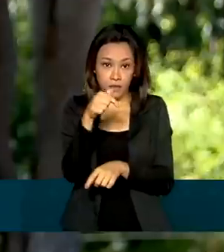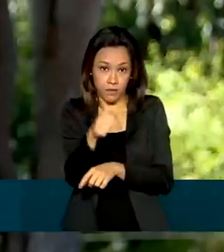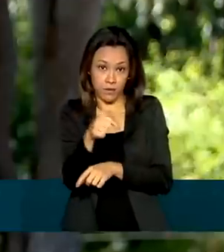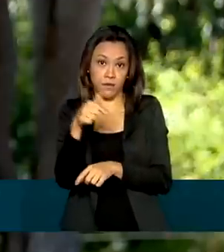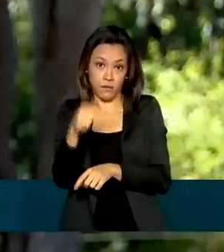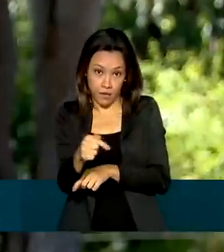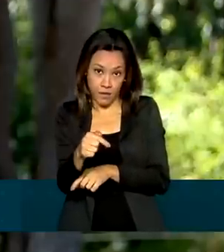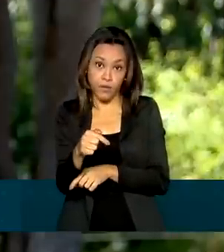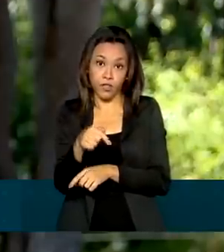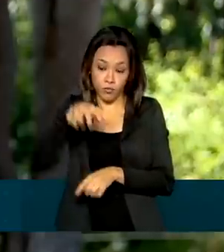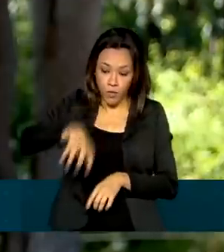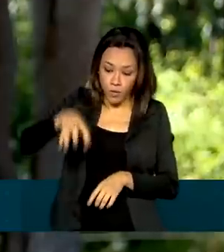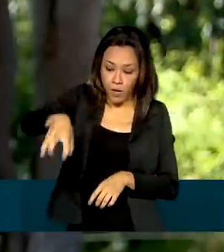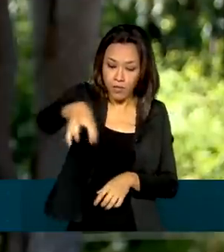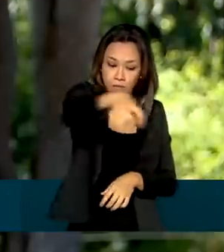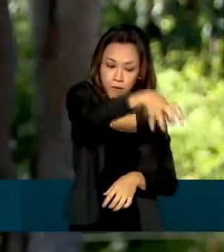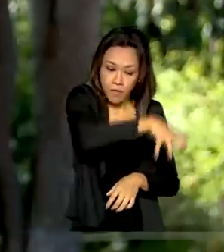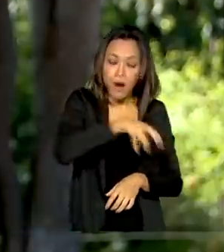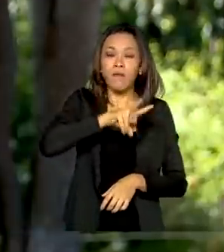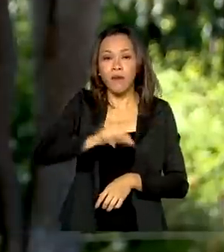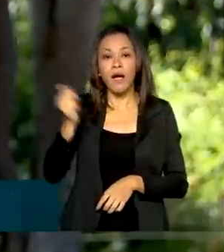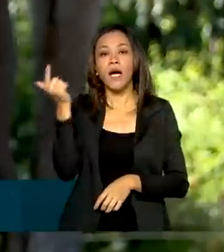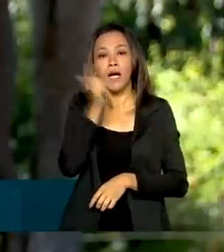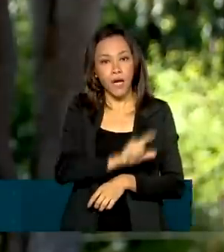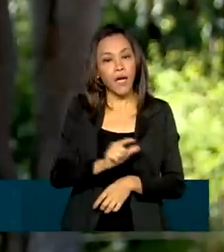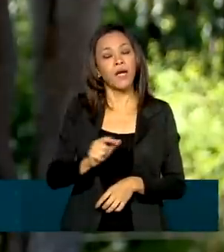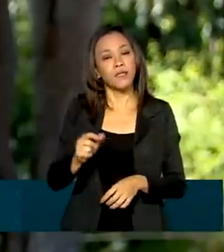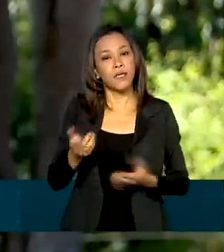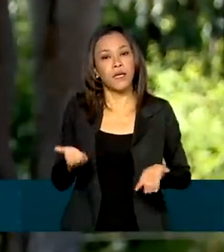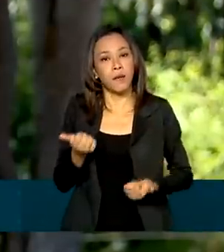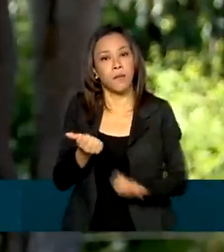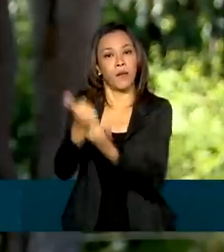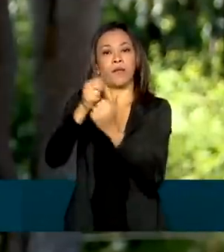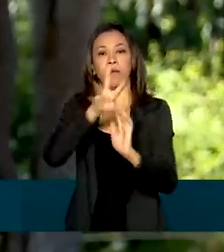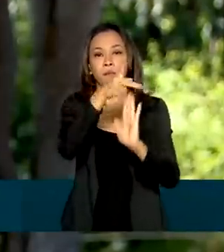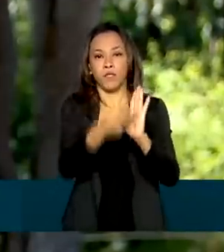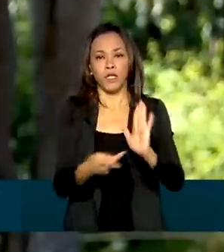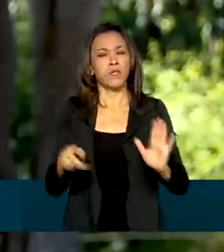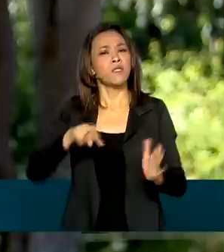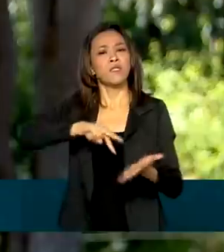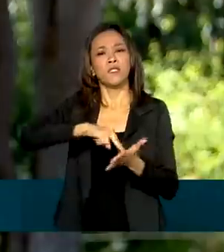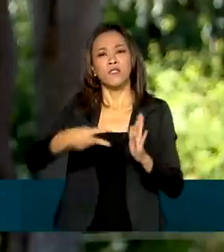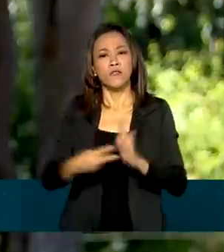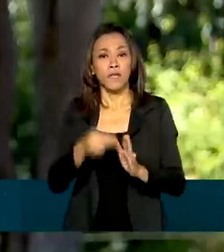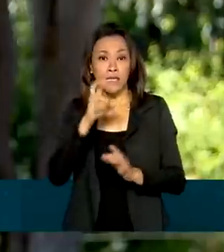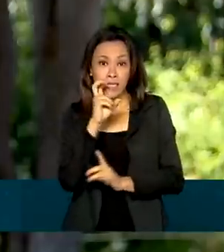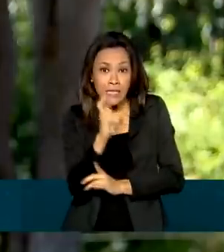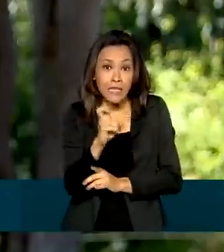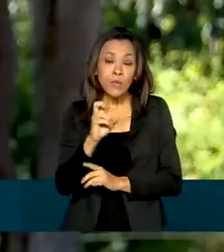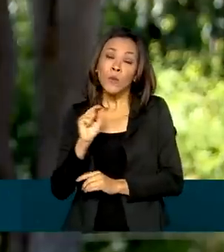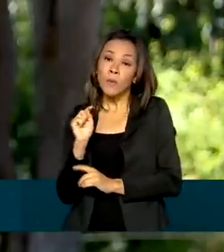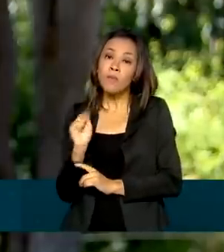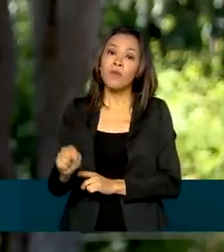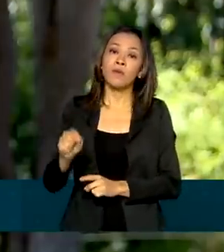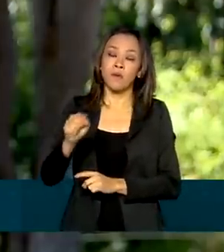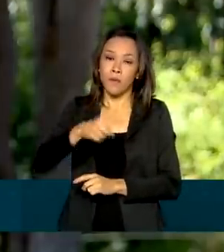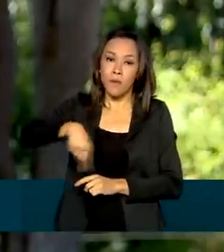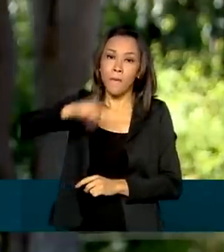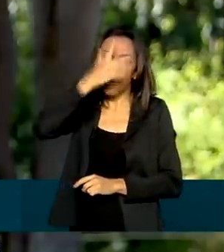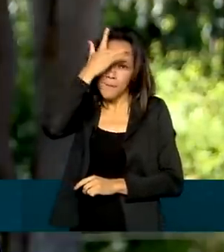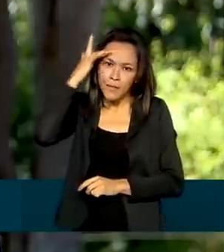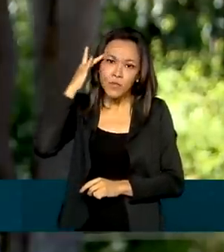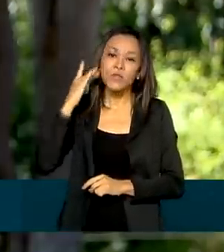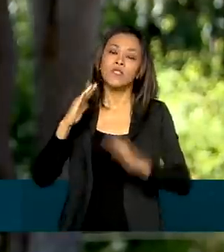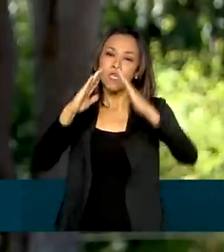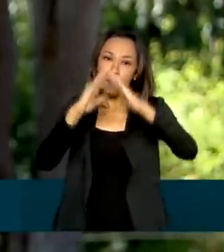consumidoras serão beneficiadas pelo projeto, o que representa em torno de 5 mil habitantes que vivem nos municípios